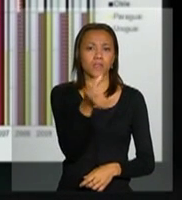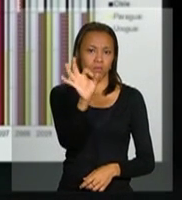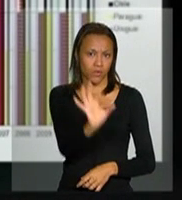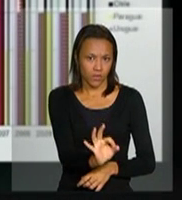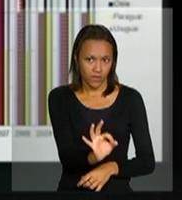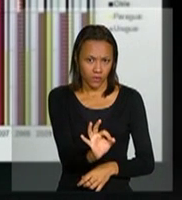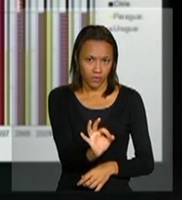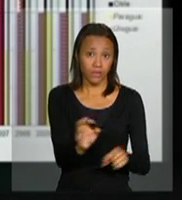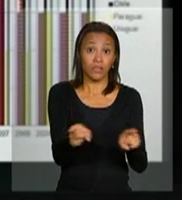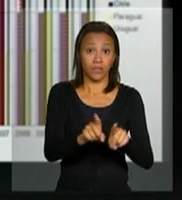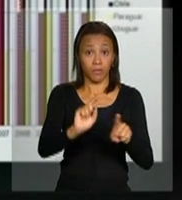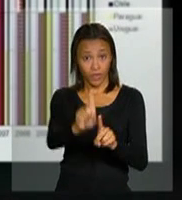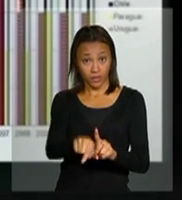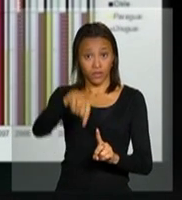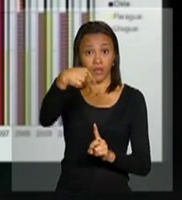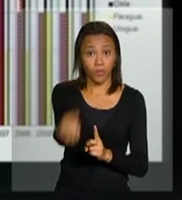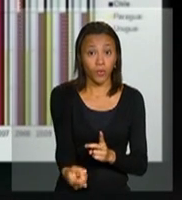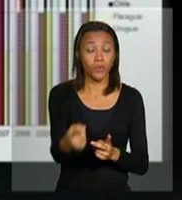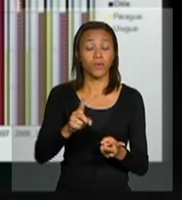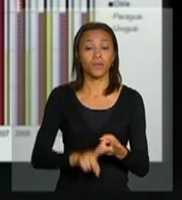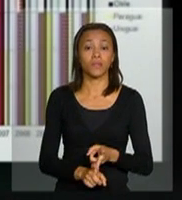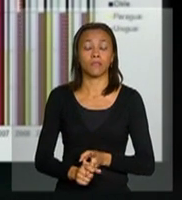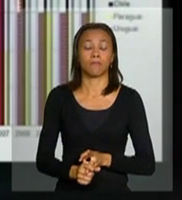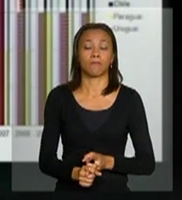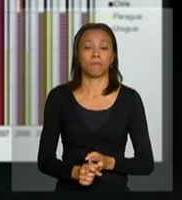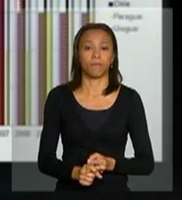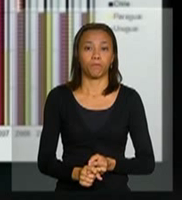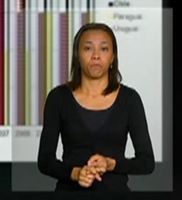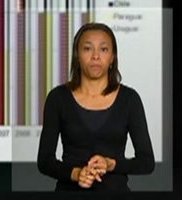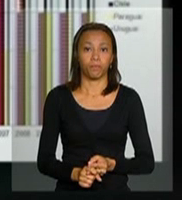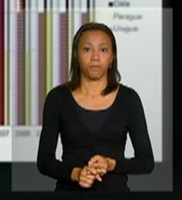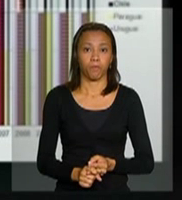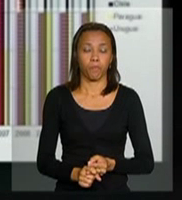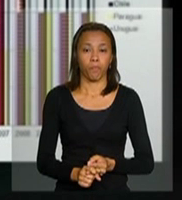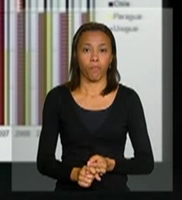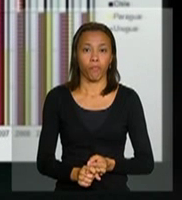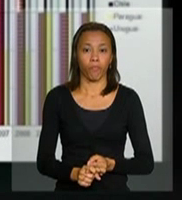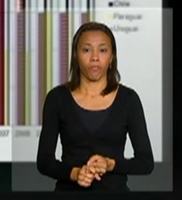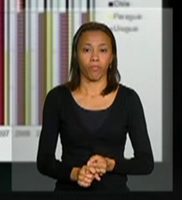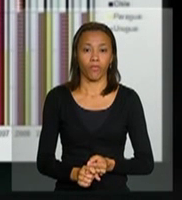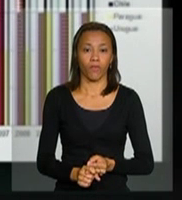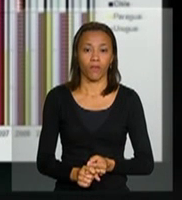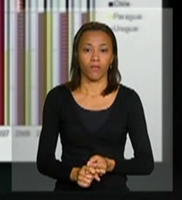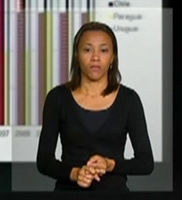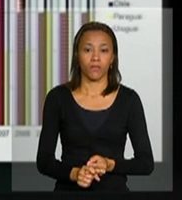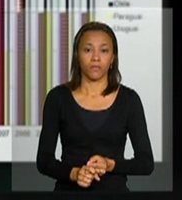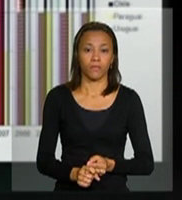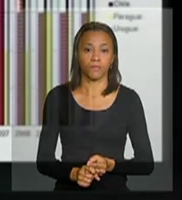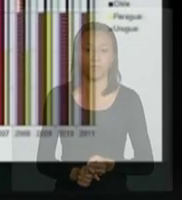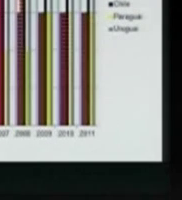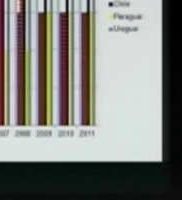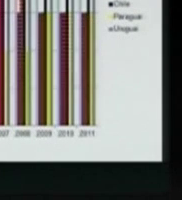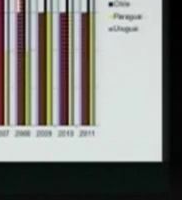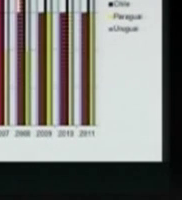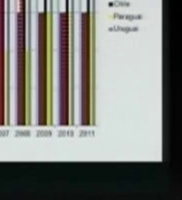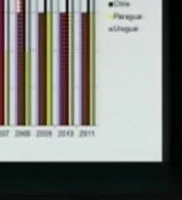seguido vamos ver